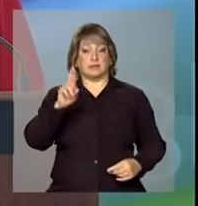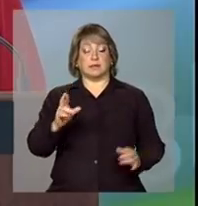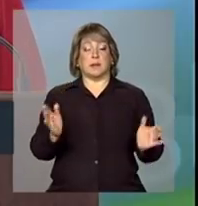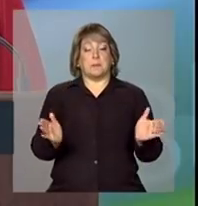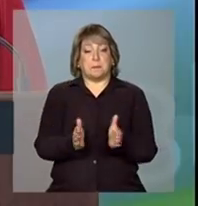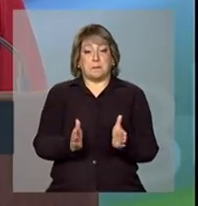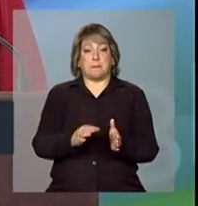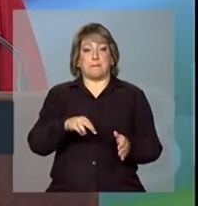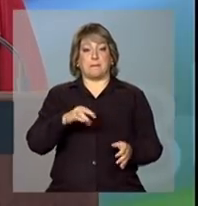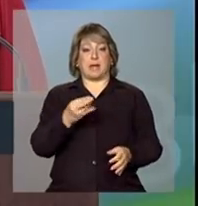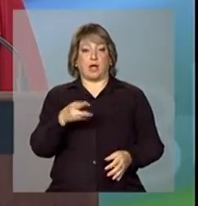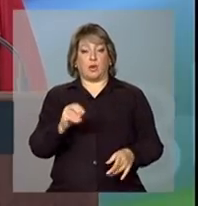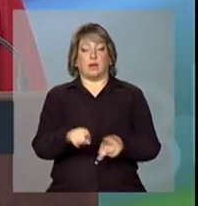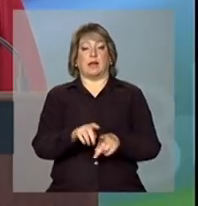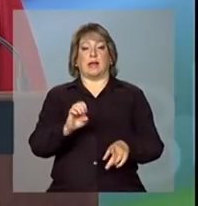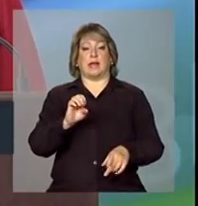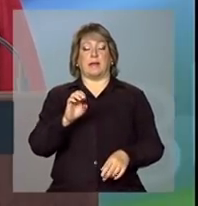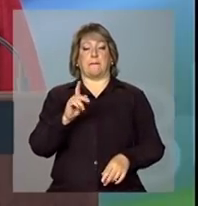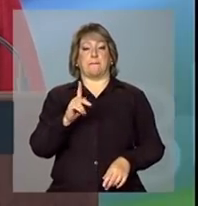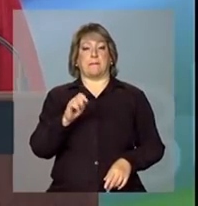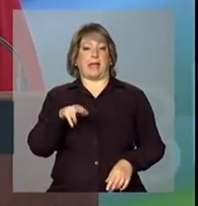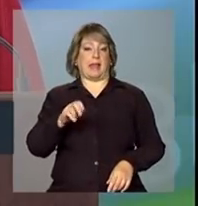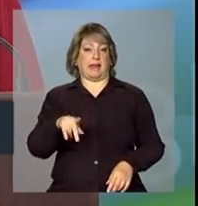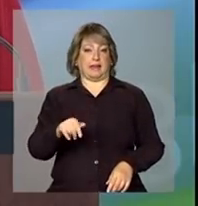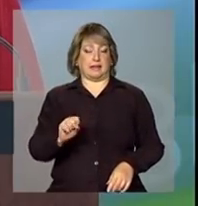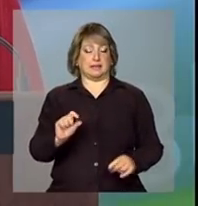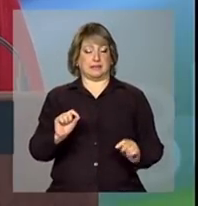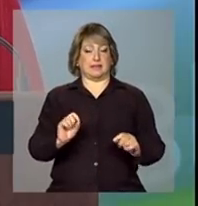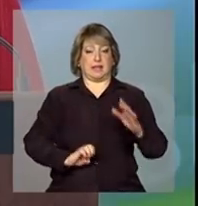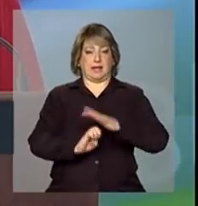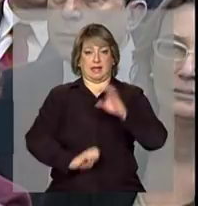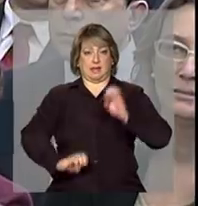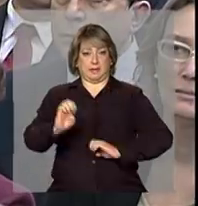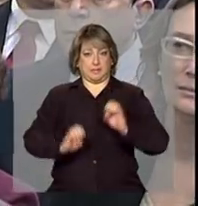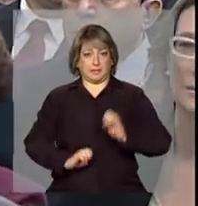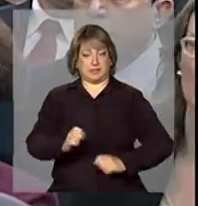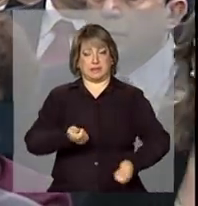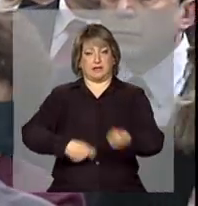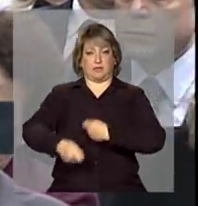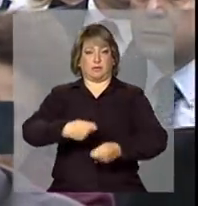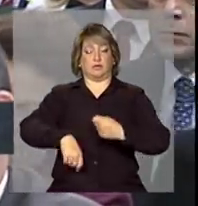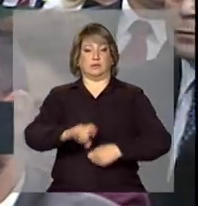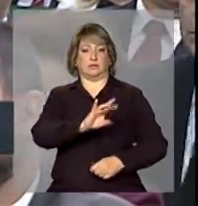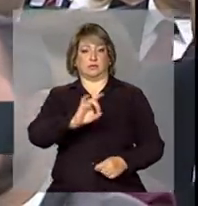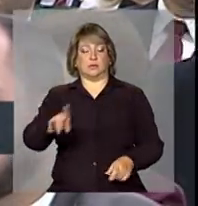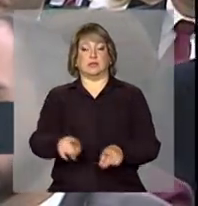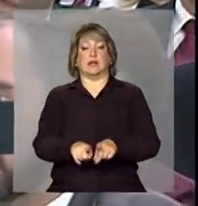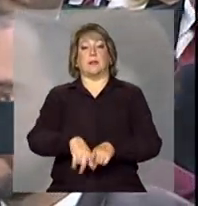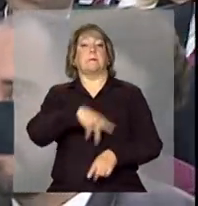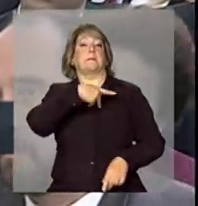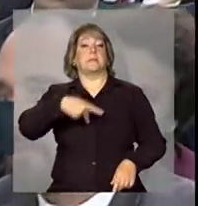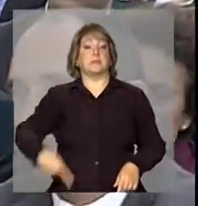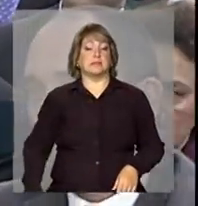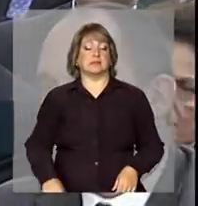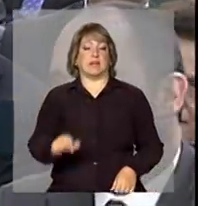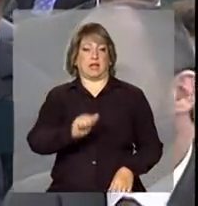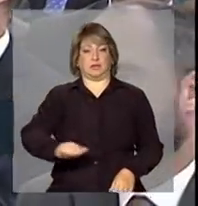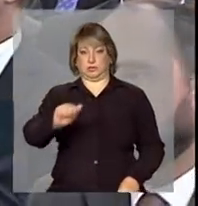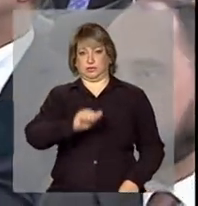micro e pequenas empresas e empreendedores individuais aqui presentes, bem como os presidentes das